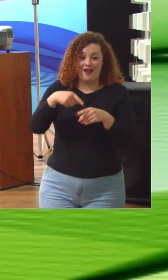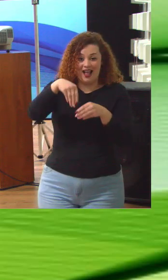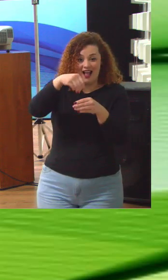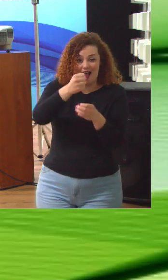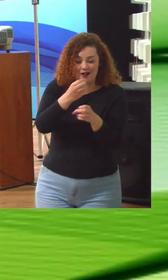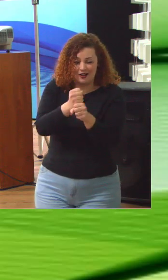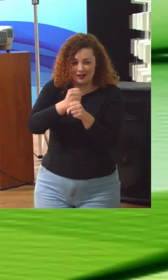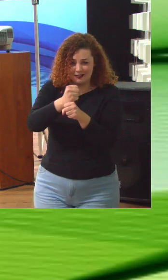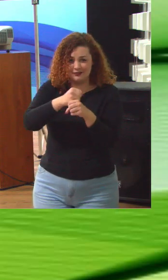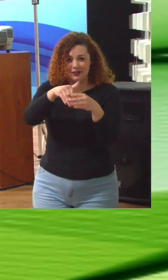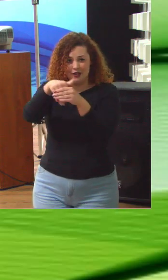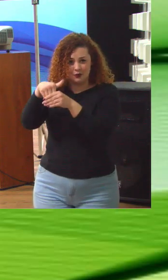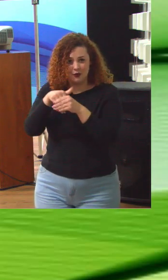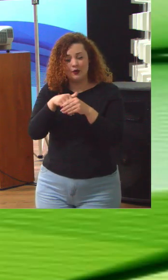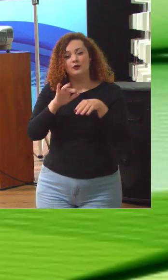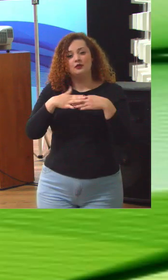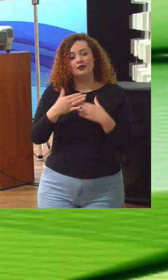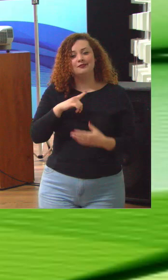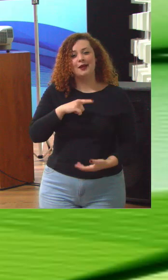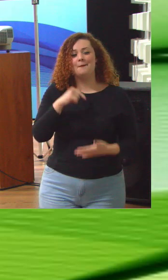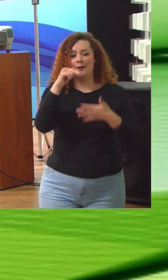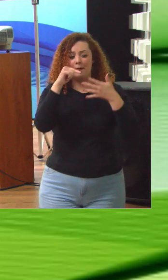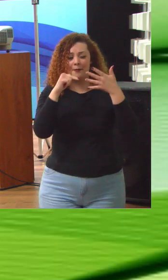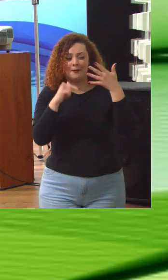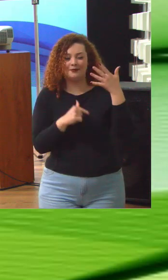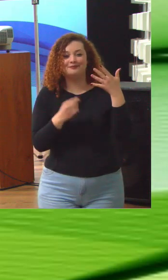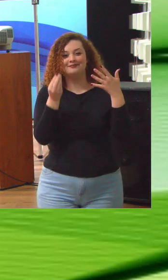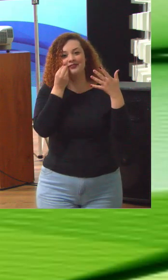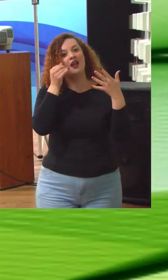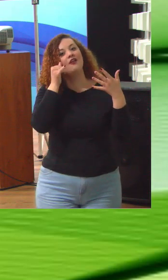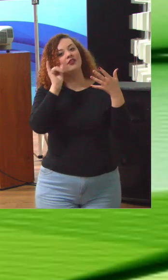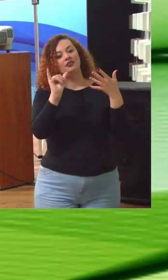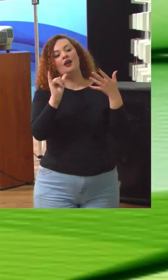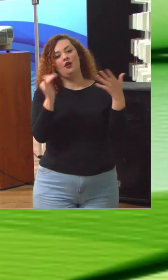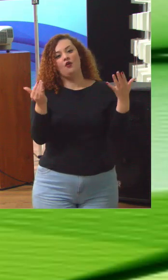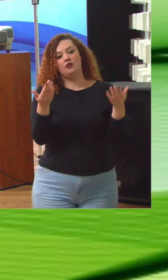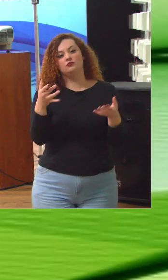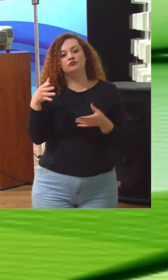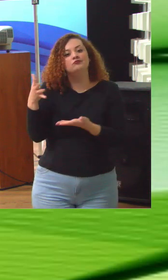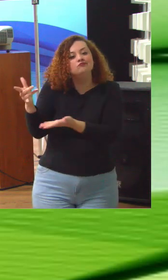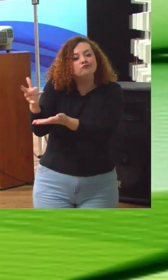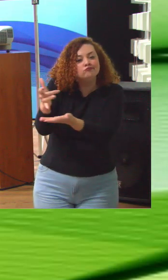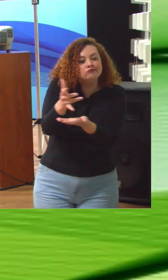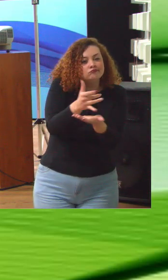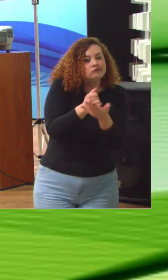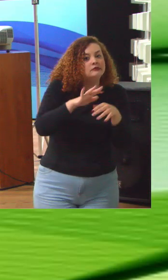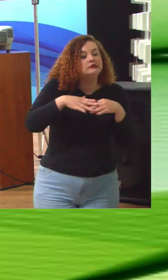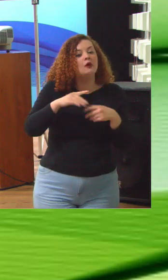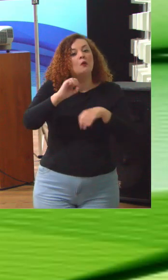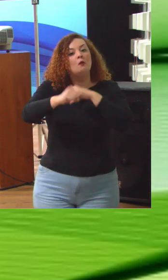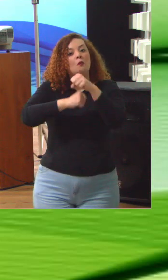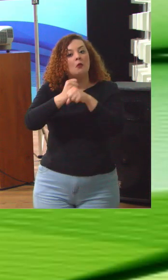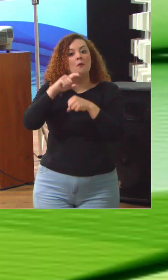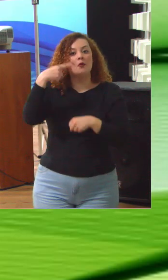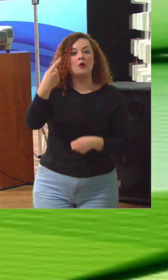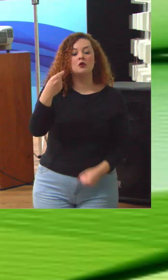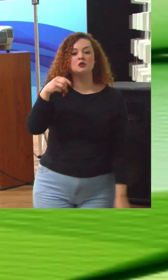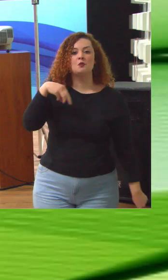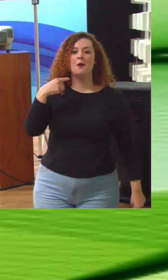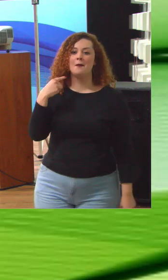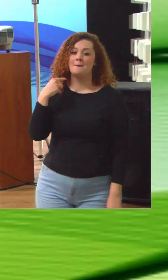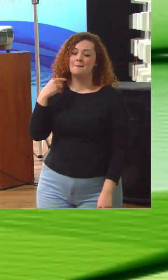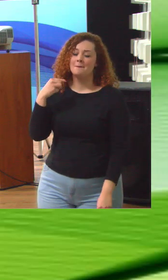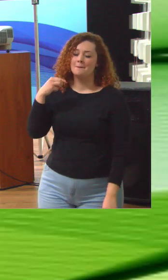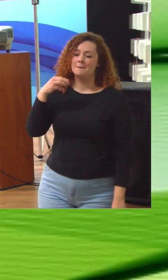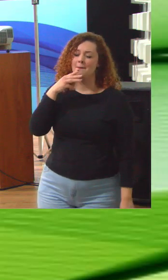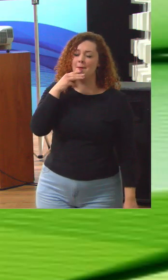e aí tem todas as razões que você pode imaginar para a gente evitar de fazer isso e no ano que vem terminaria em março não daria nem tempo de